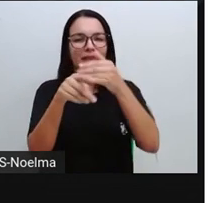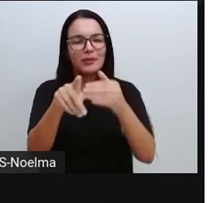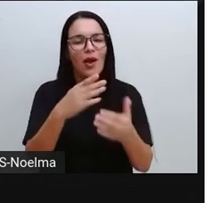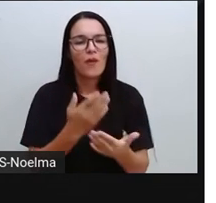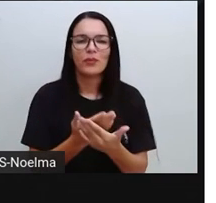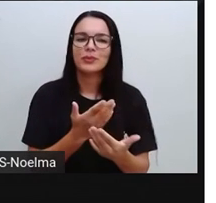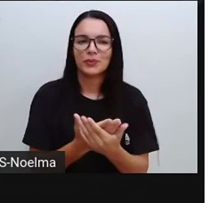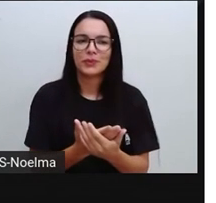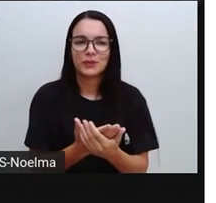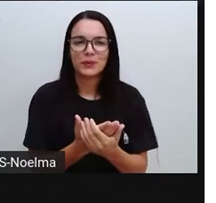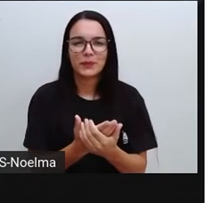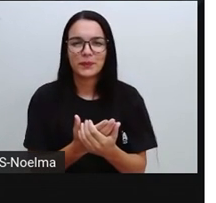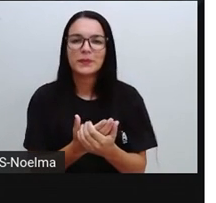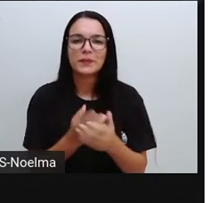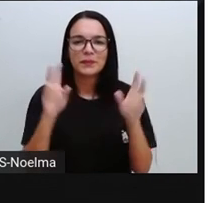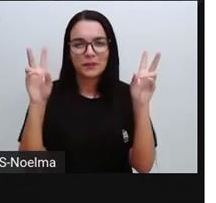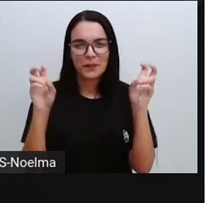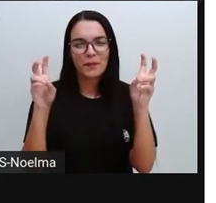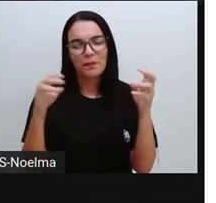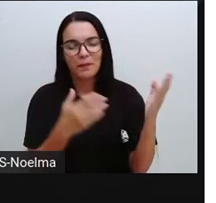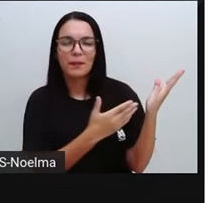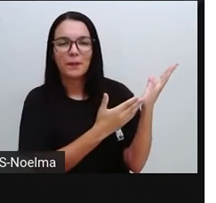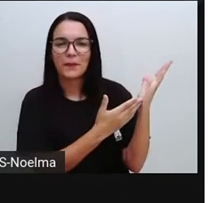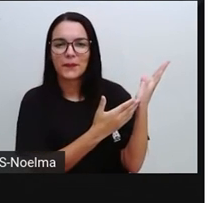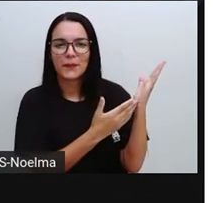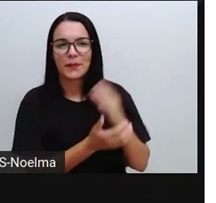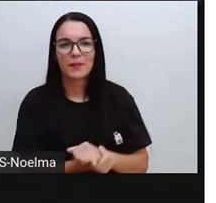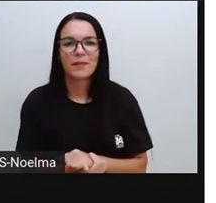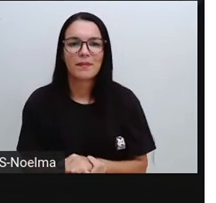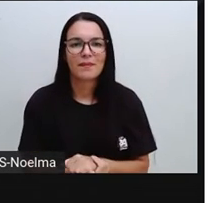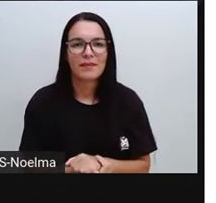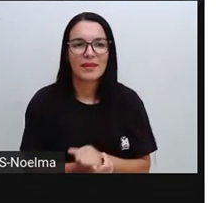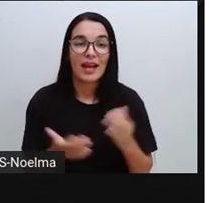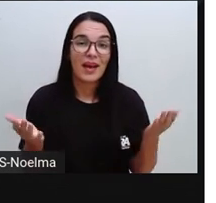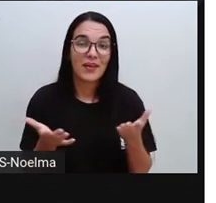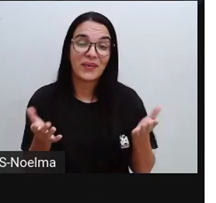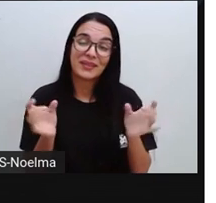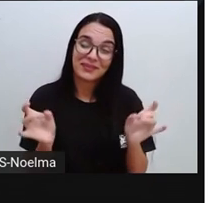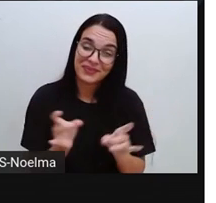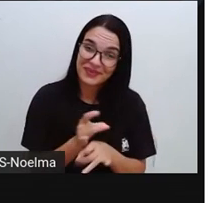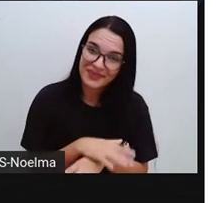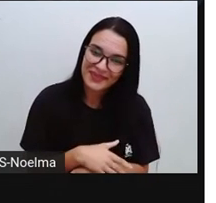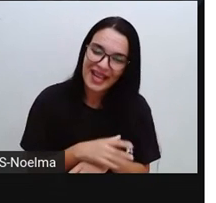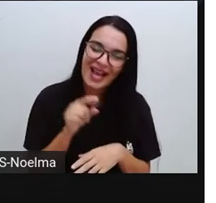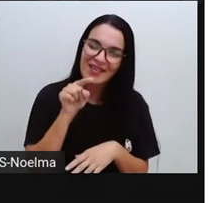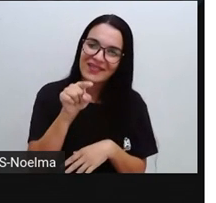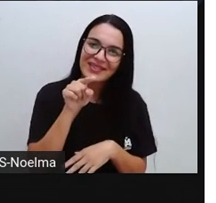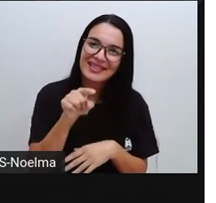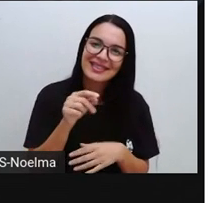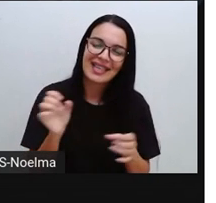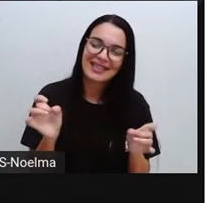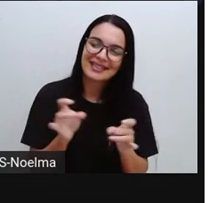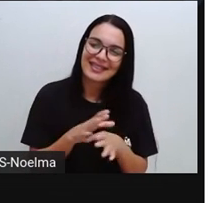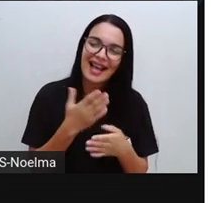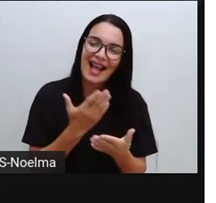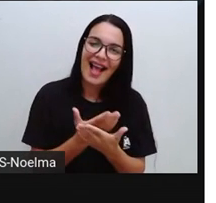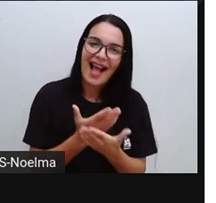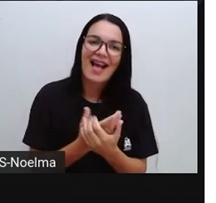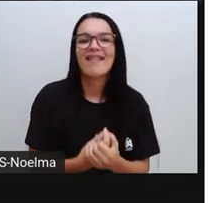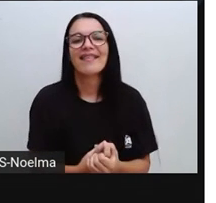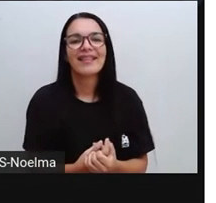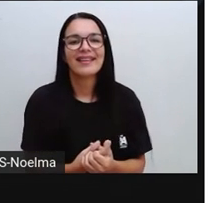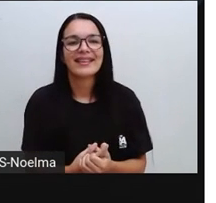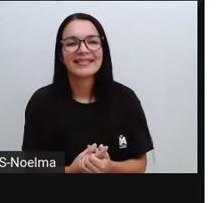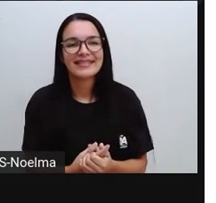estudos sobre o início da agricultura. Por hoje é só, não é? Agora a gente conclui a nossa aula